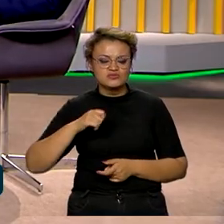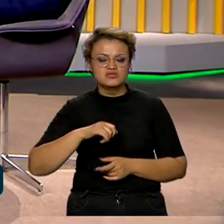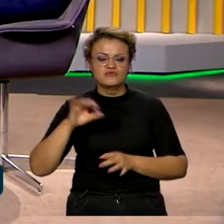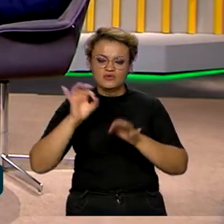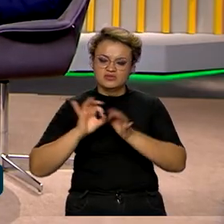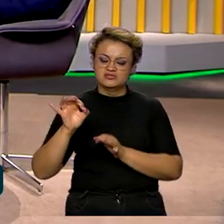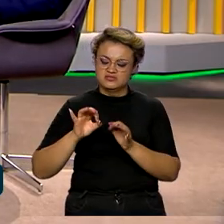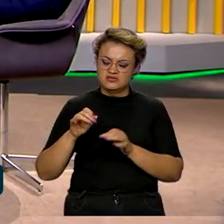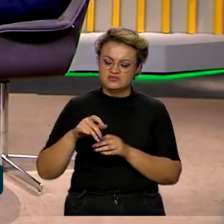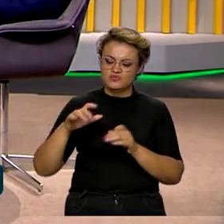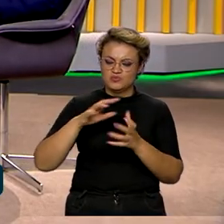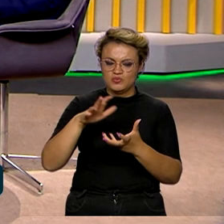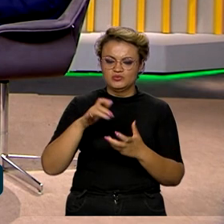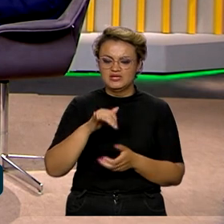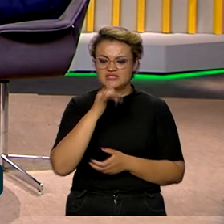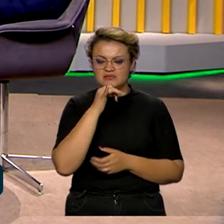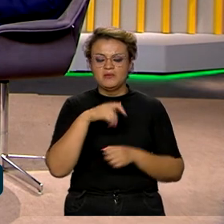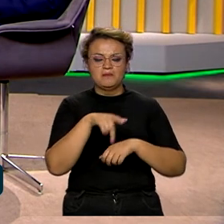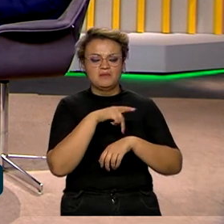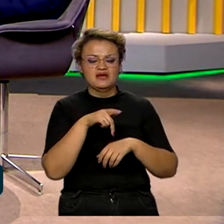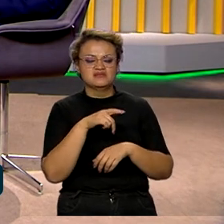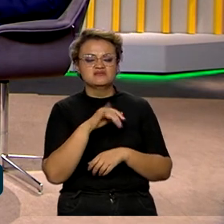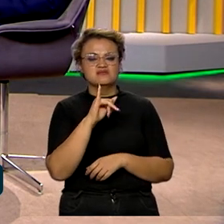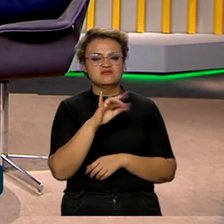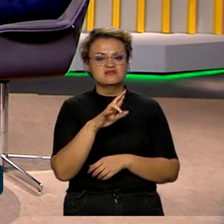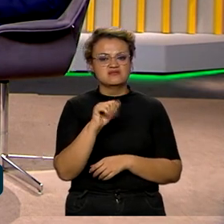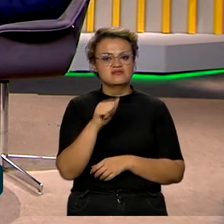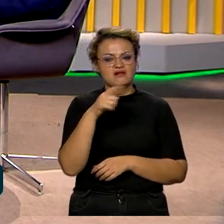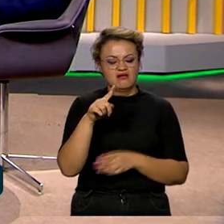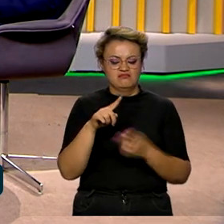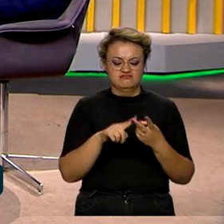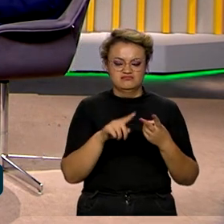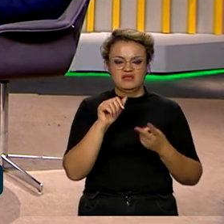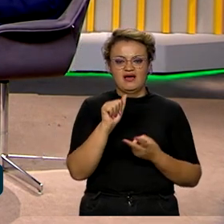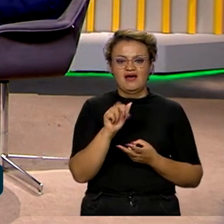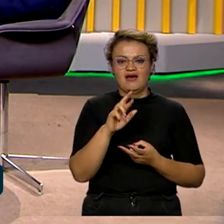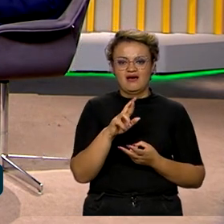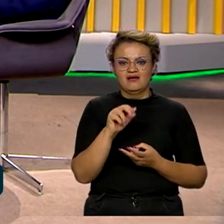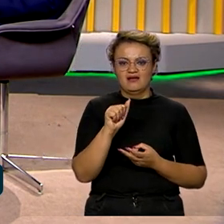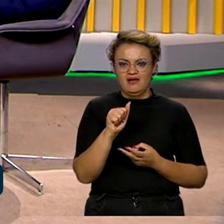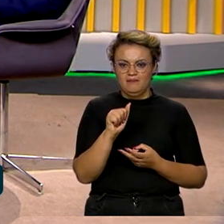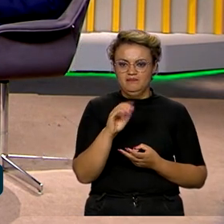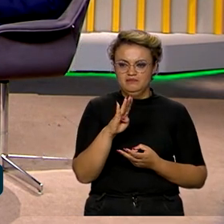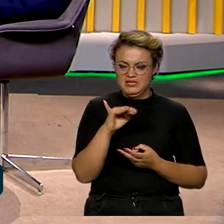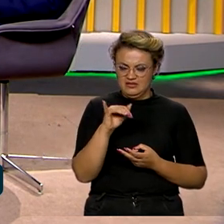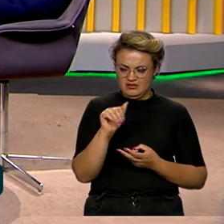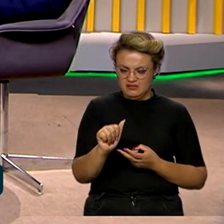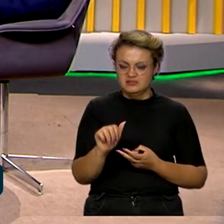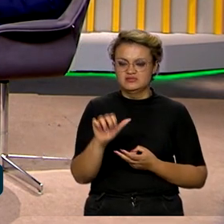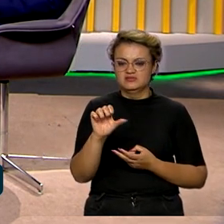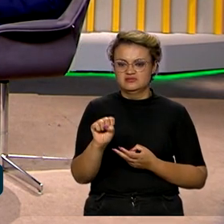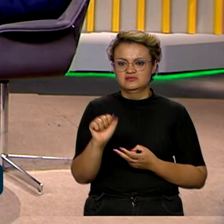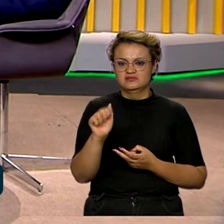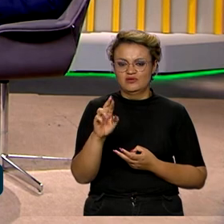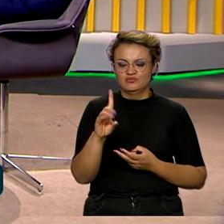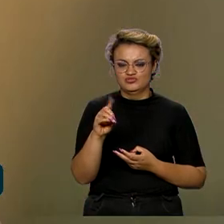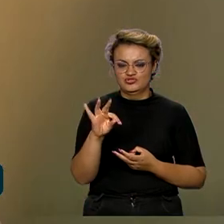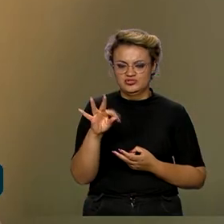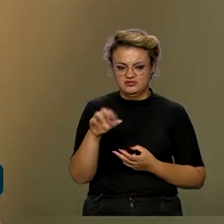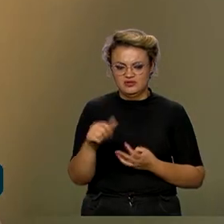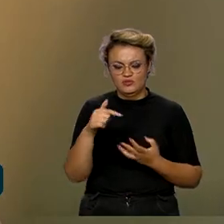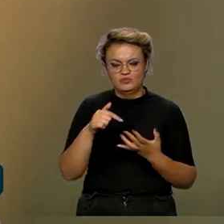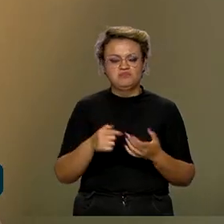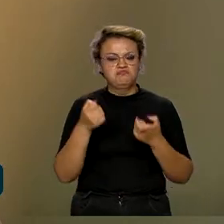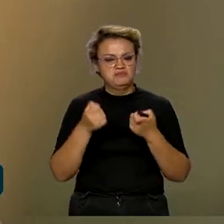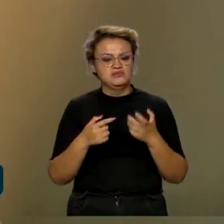esses países, países como o Irã e a Arábia Saudita, poderiam, assim como a Nigéria, trazer um peso, sobretudo, na frente energética. Então, eu creio